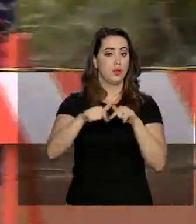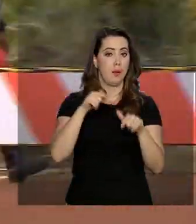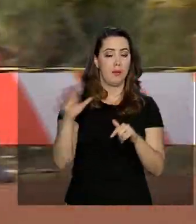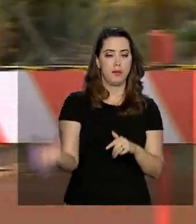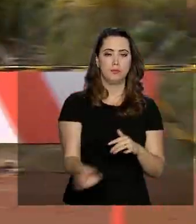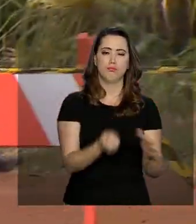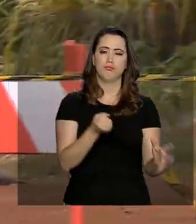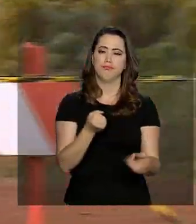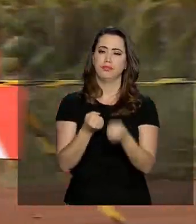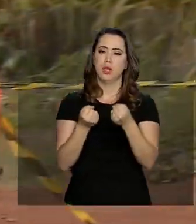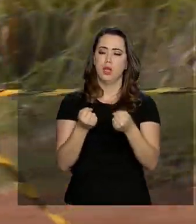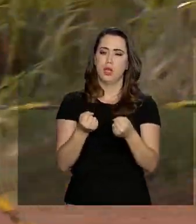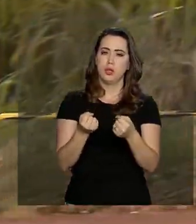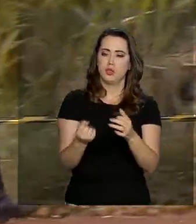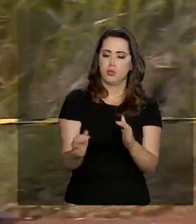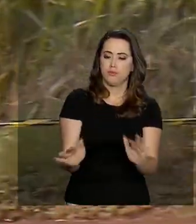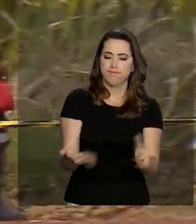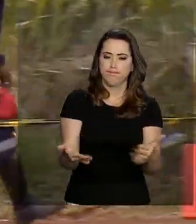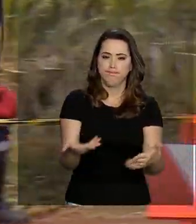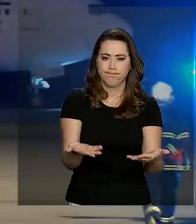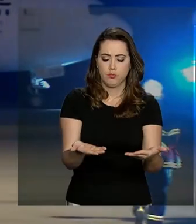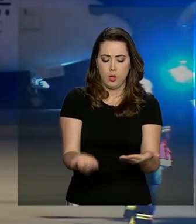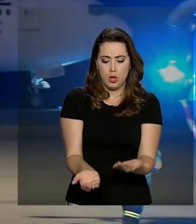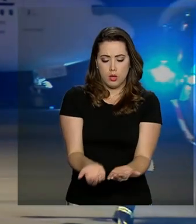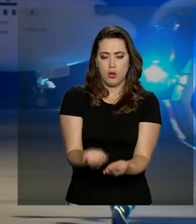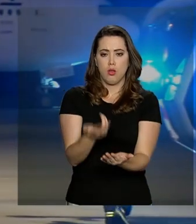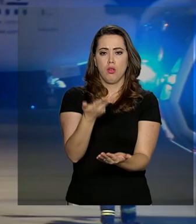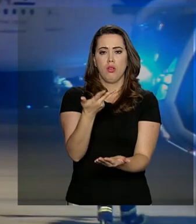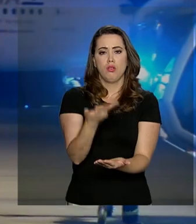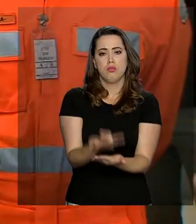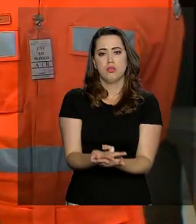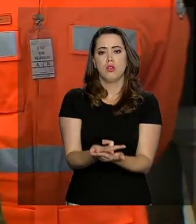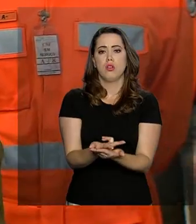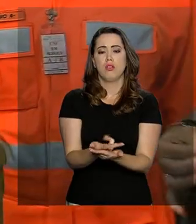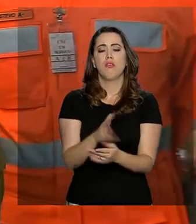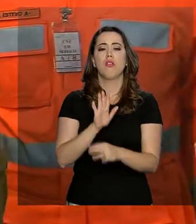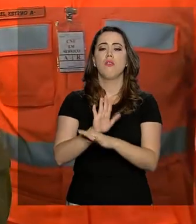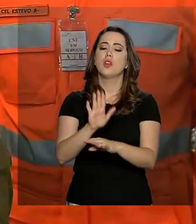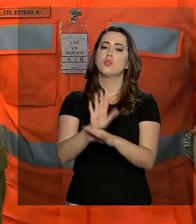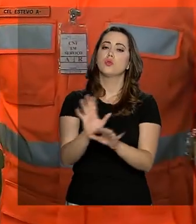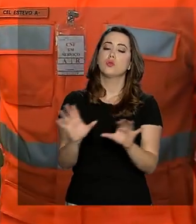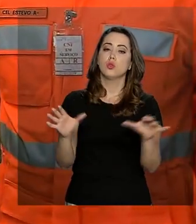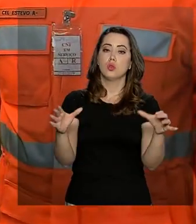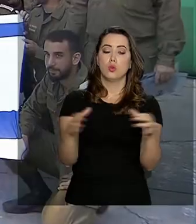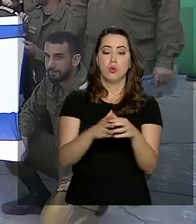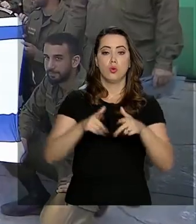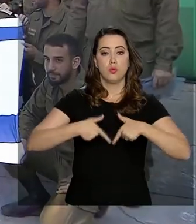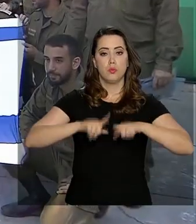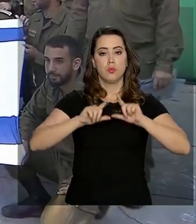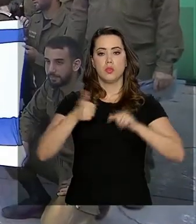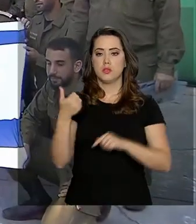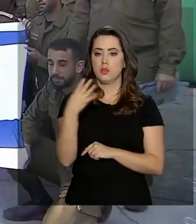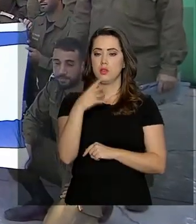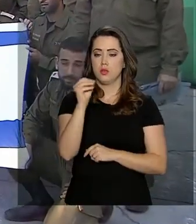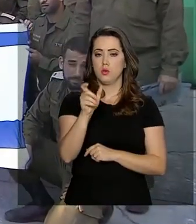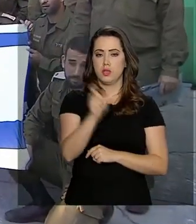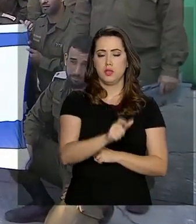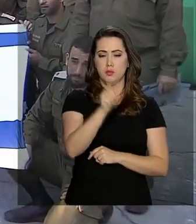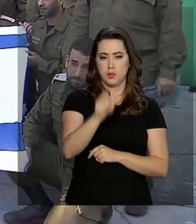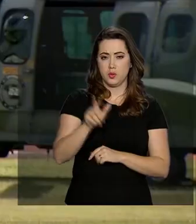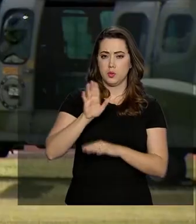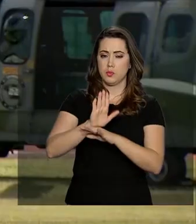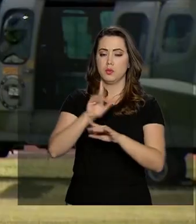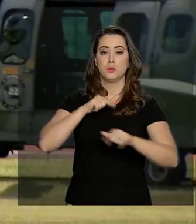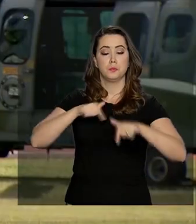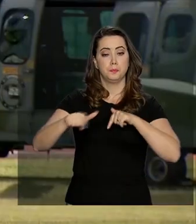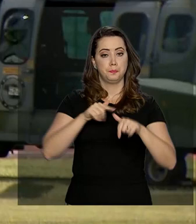resgate dos corpos contou com o apoio logístico do Exército de Israel, que enviou 140 soldados para ajudar nos trabalhos.